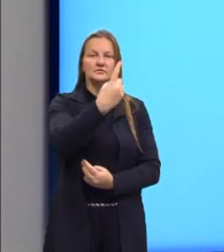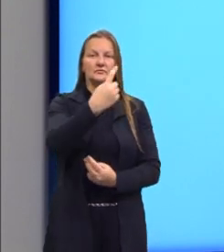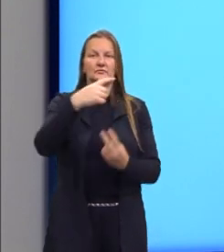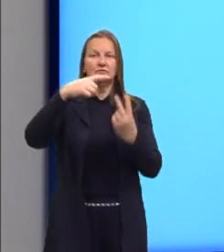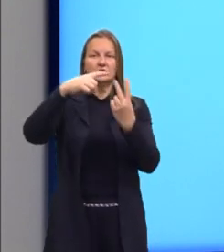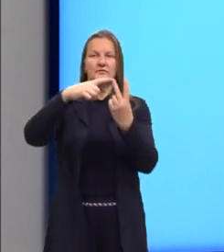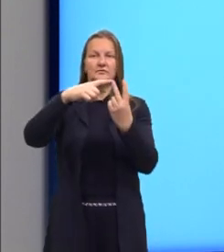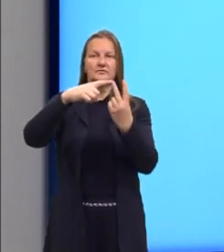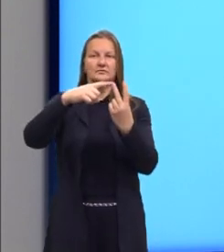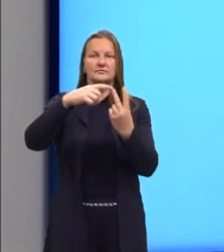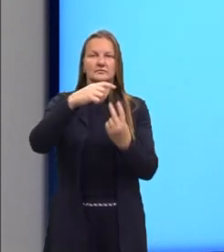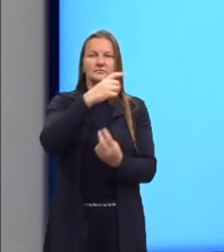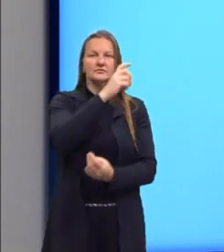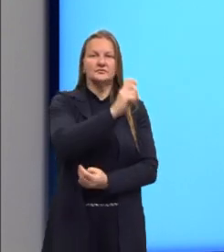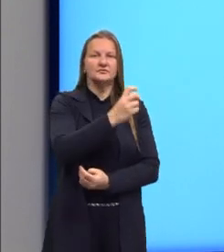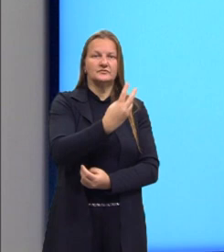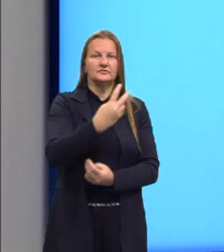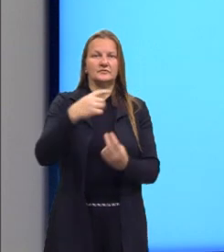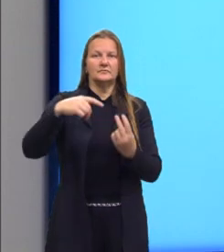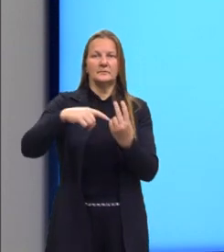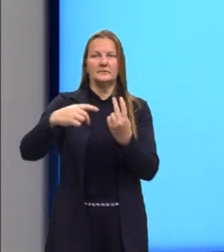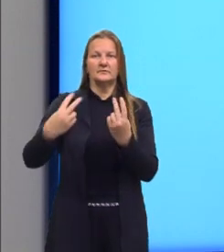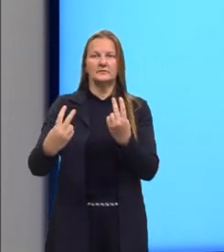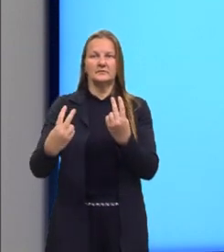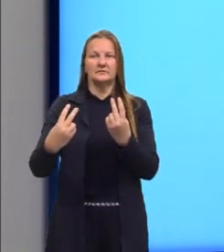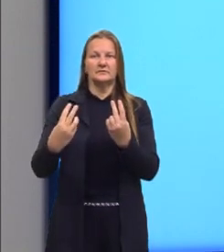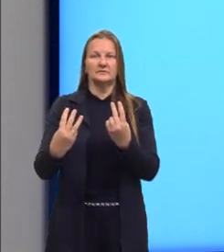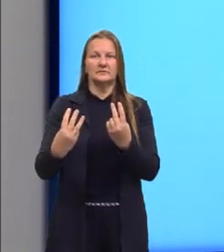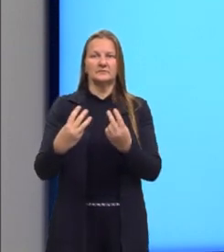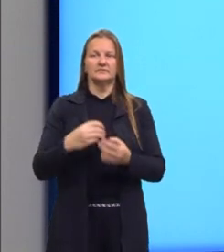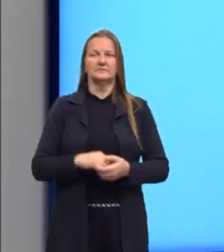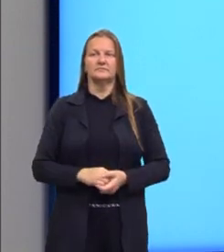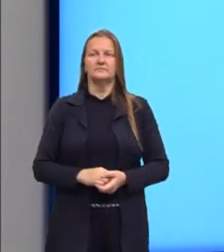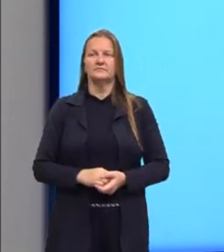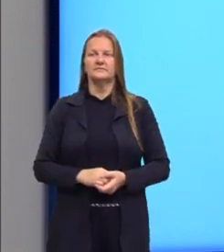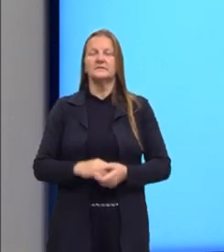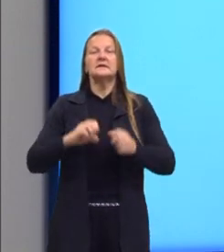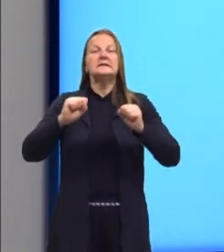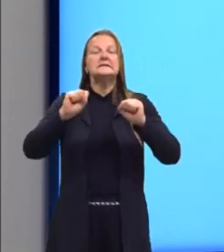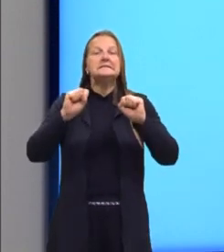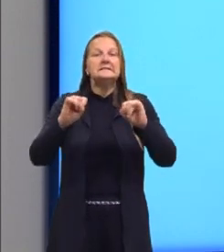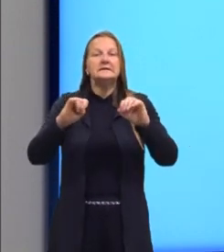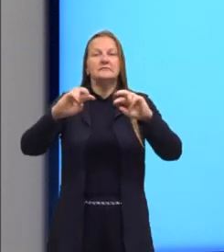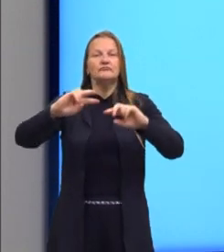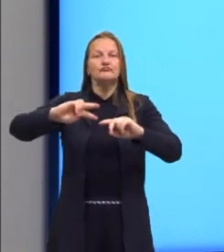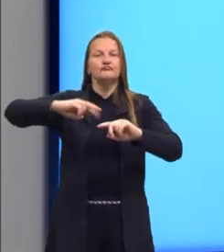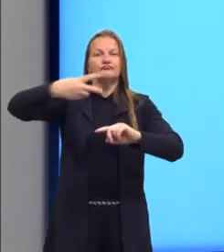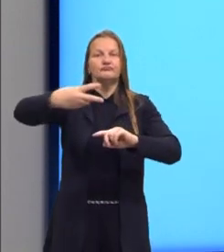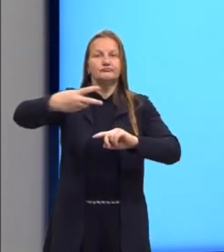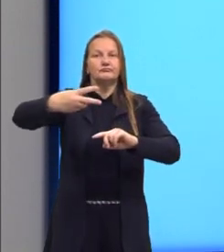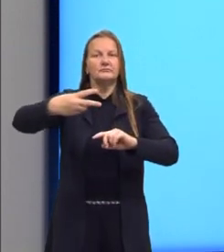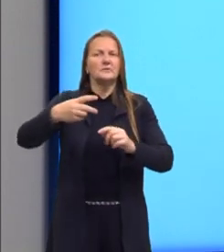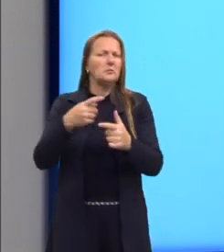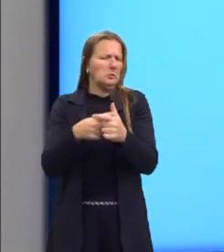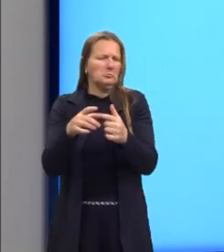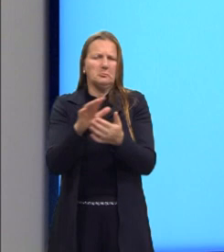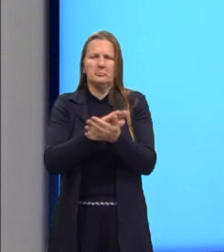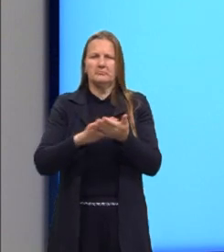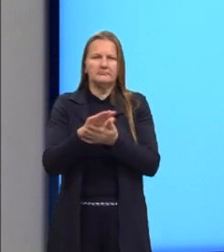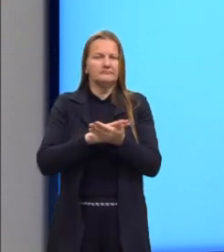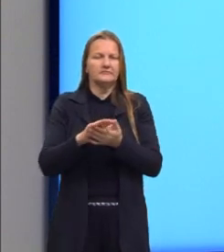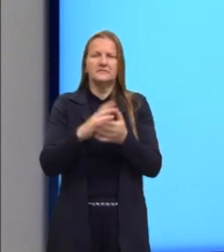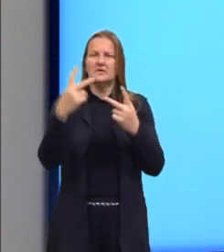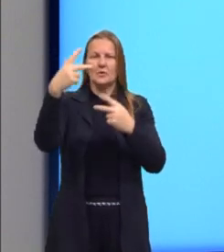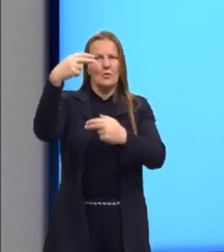e o x2 igual a menos 3. Se por acaso nós invertêssemos a ordem, não teria problema, tá?